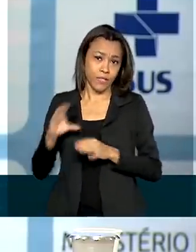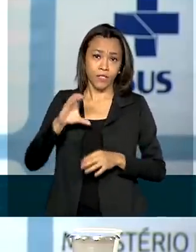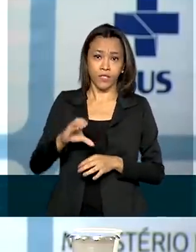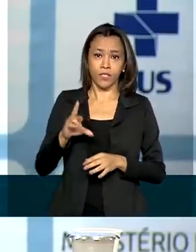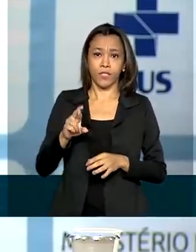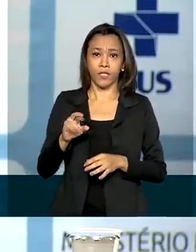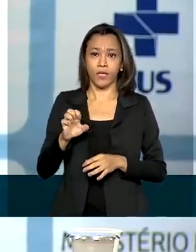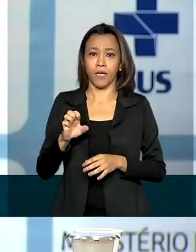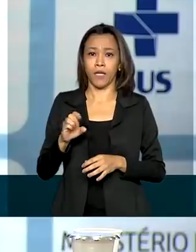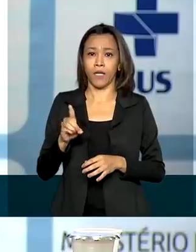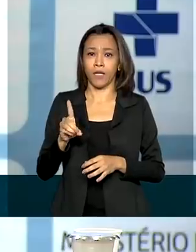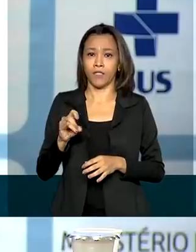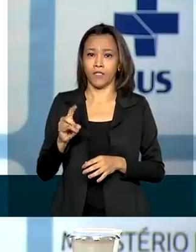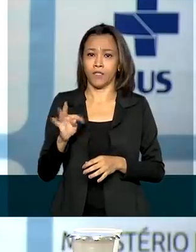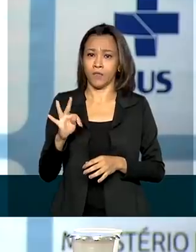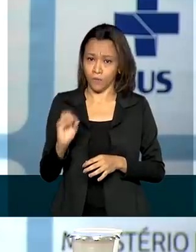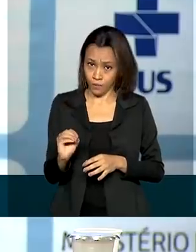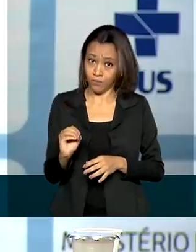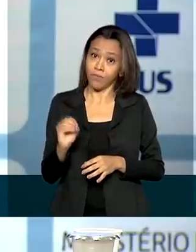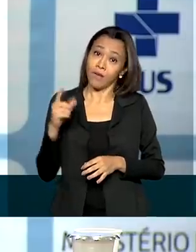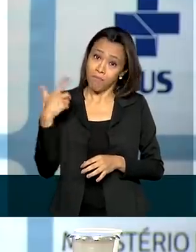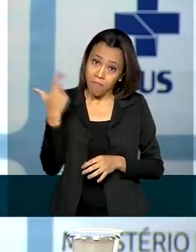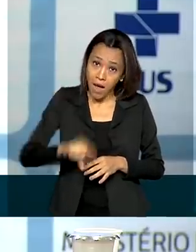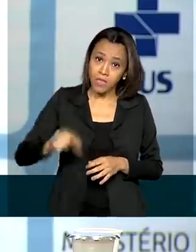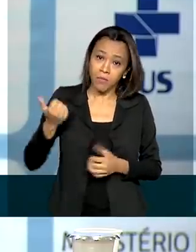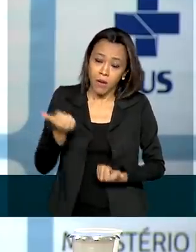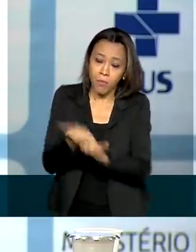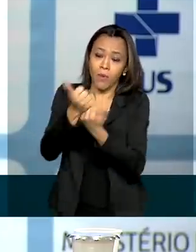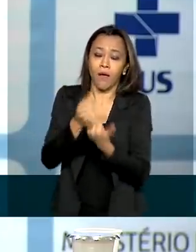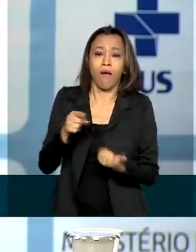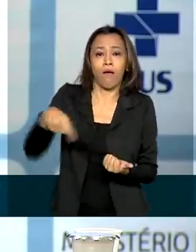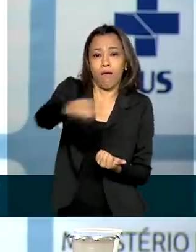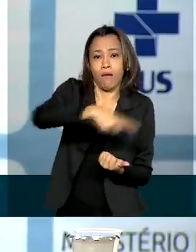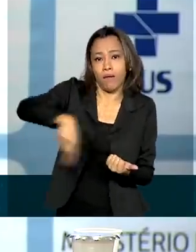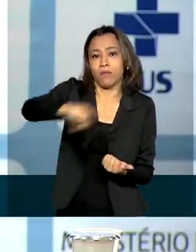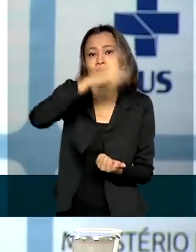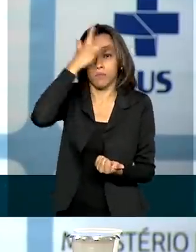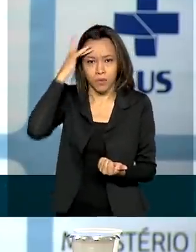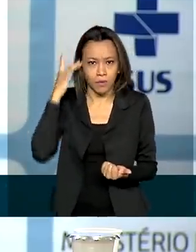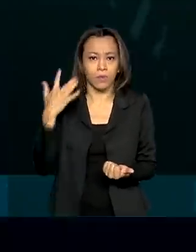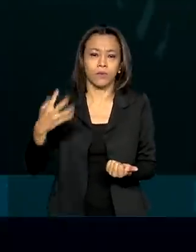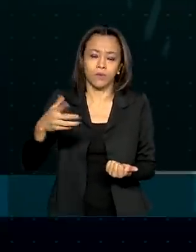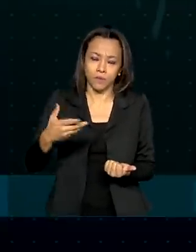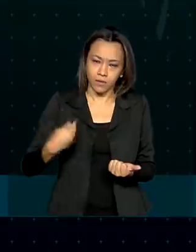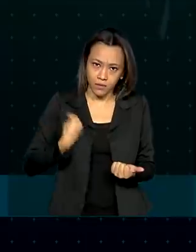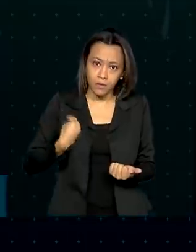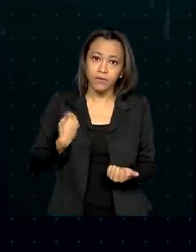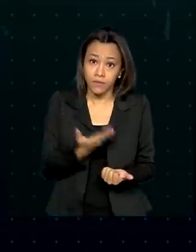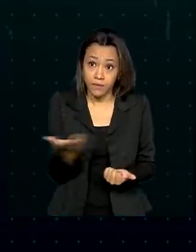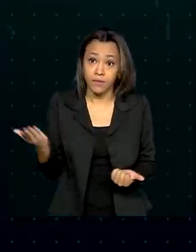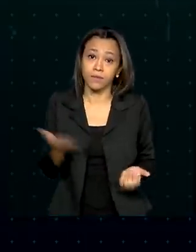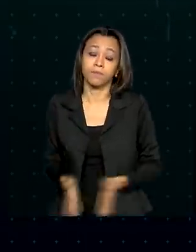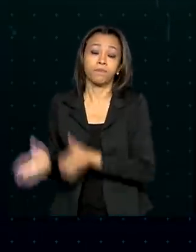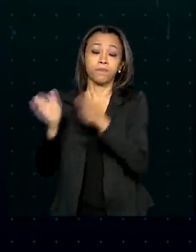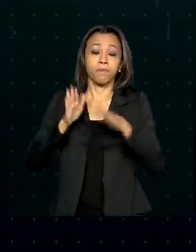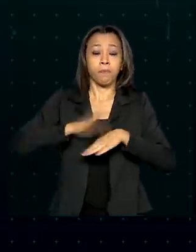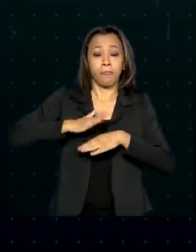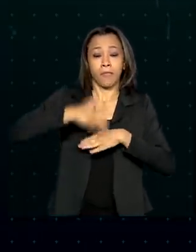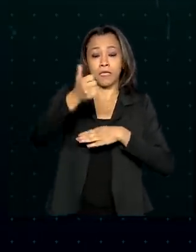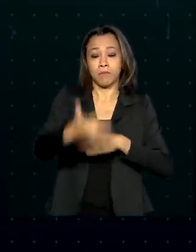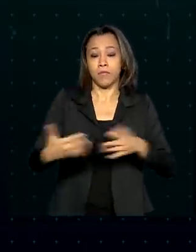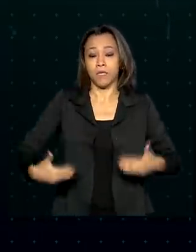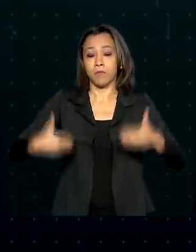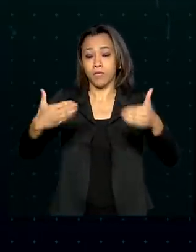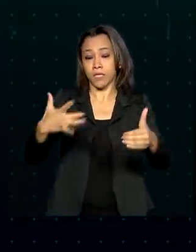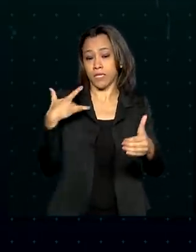essas demandas que visam tão somente a salvar vidas da população brasileira. Segundo o Ministério da Saúde, mais